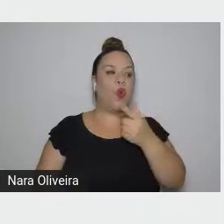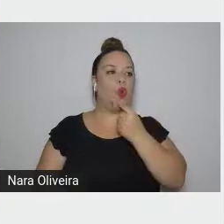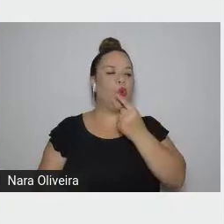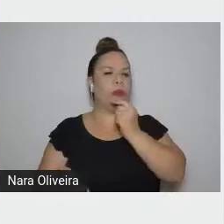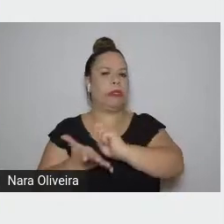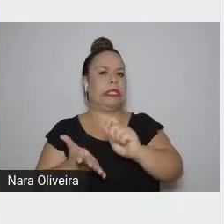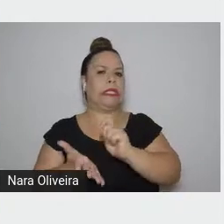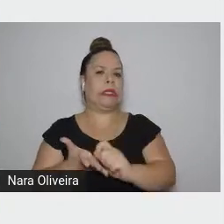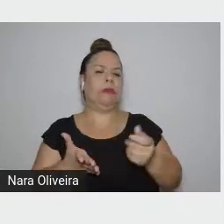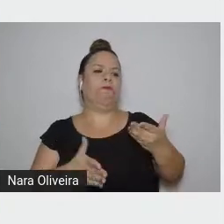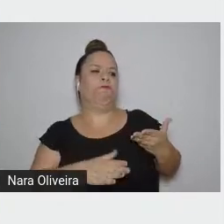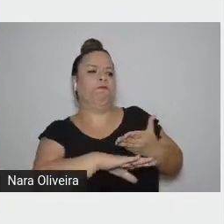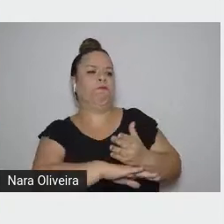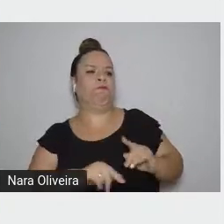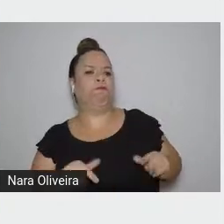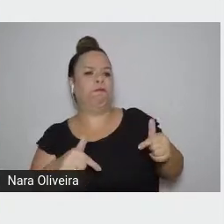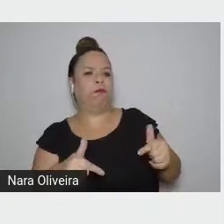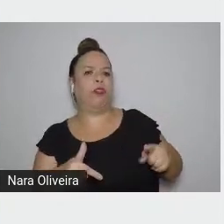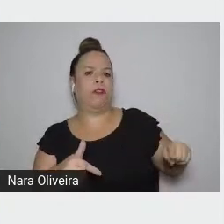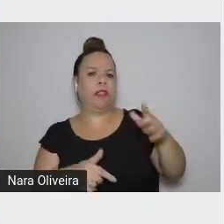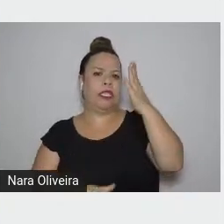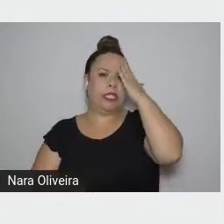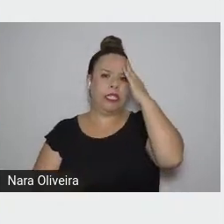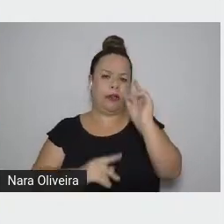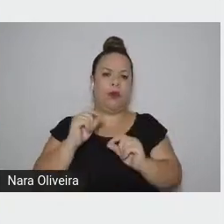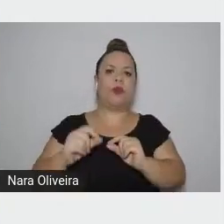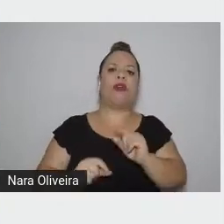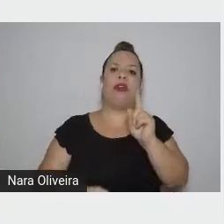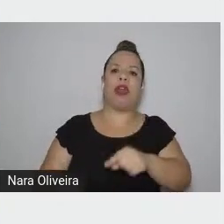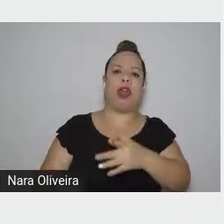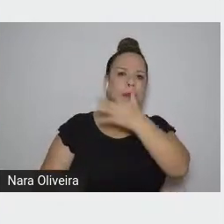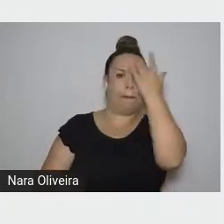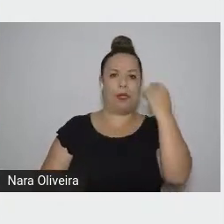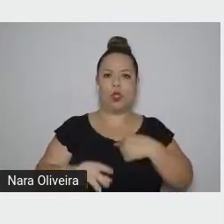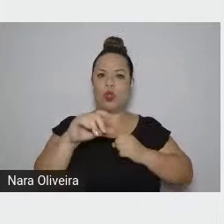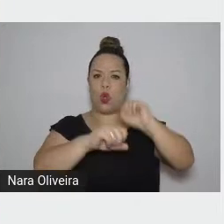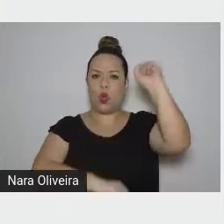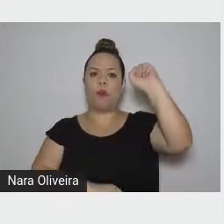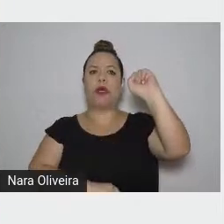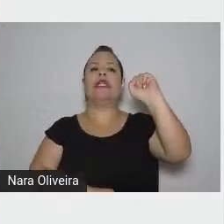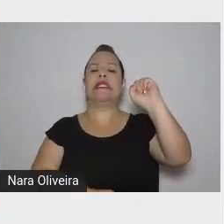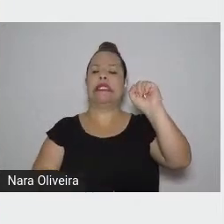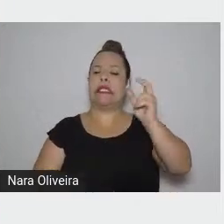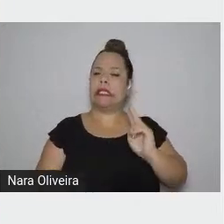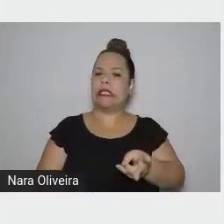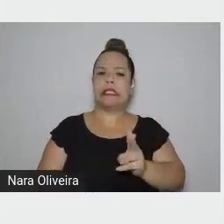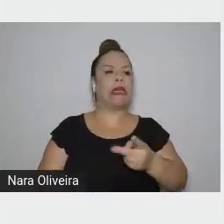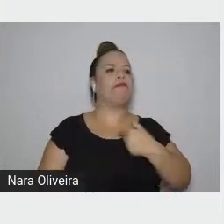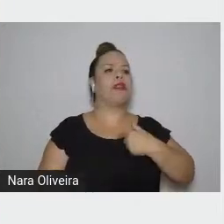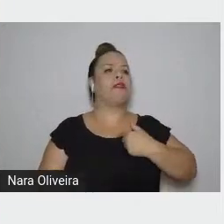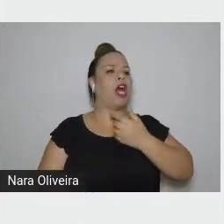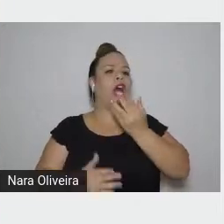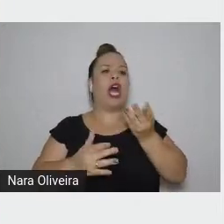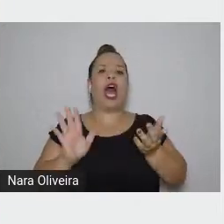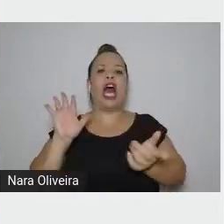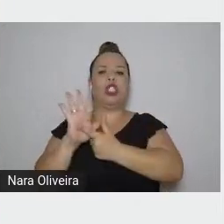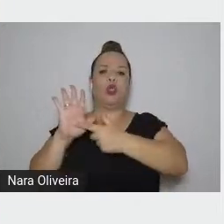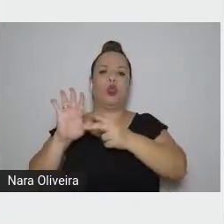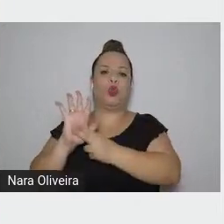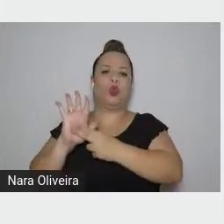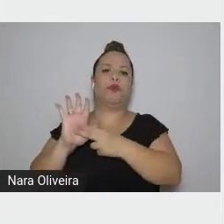Todos sabem que Saramago era um comunista de carteirinha ou como ele dizia, um comunista